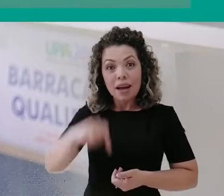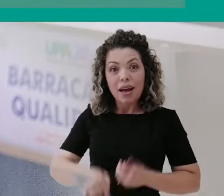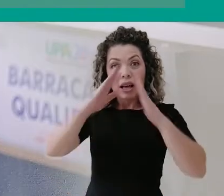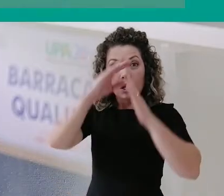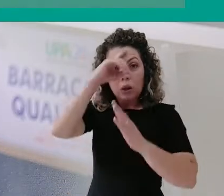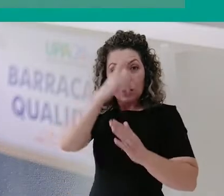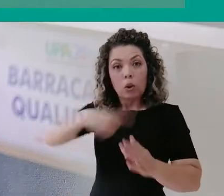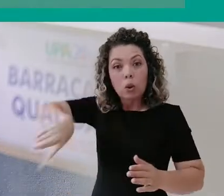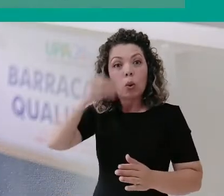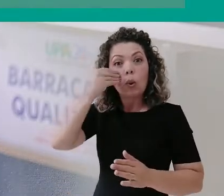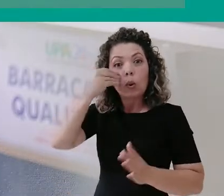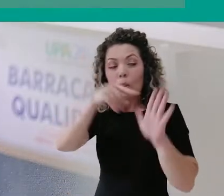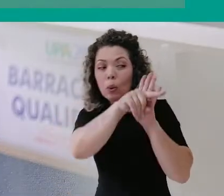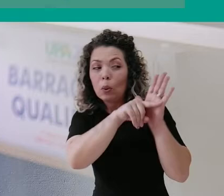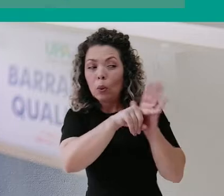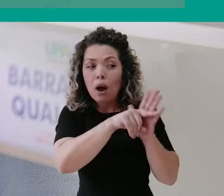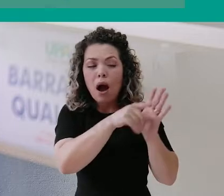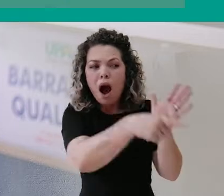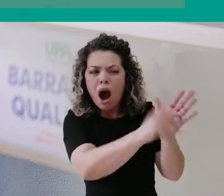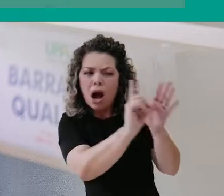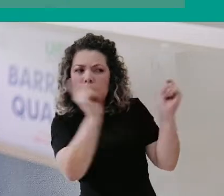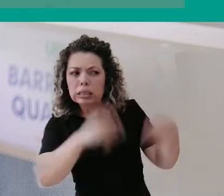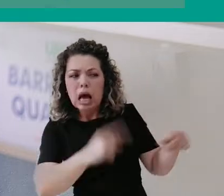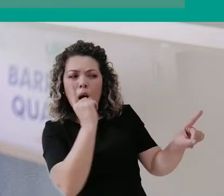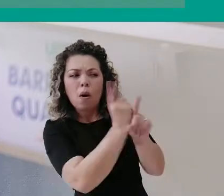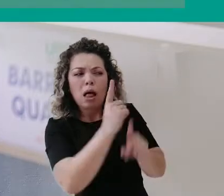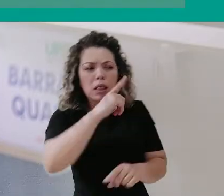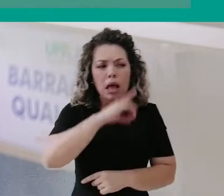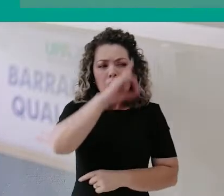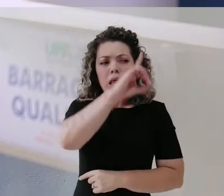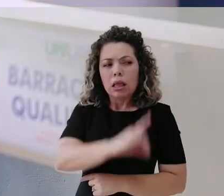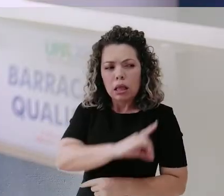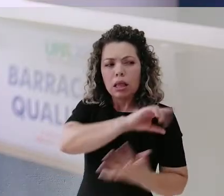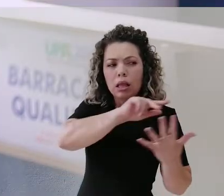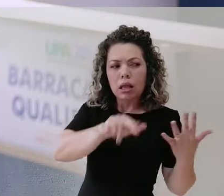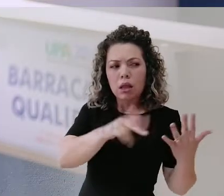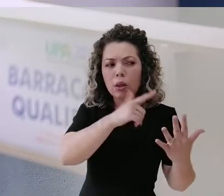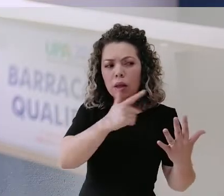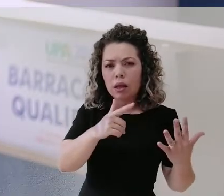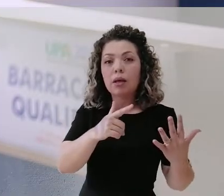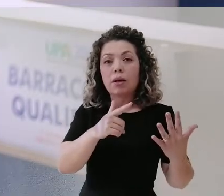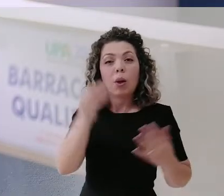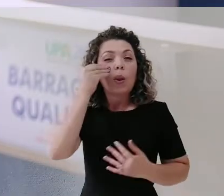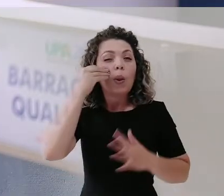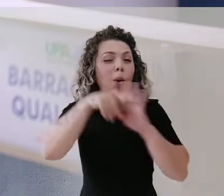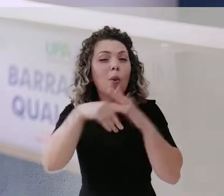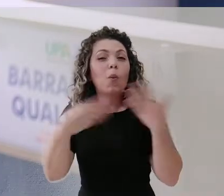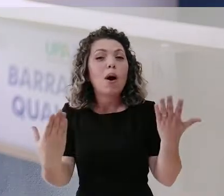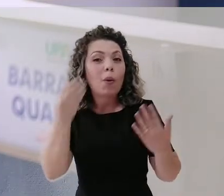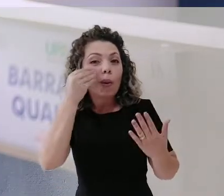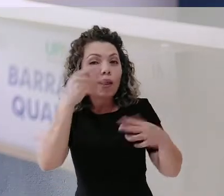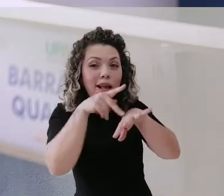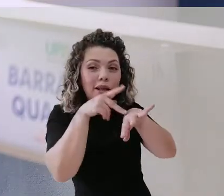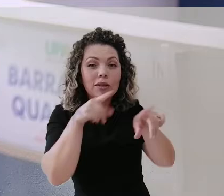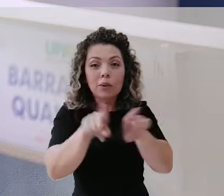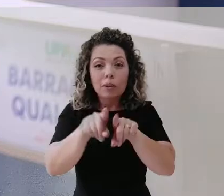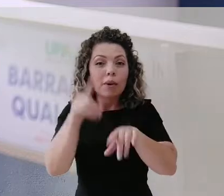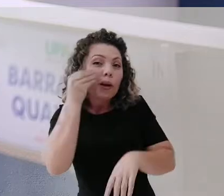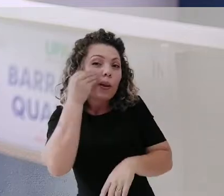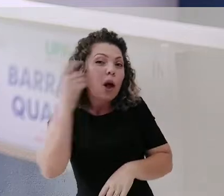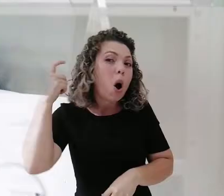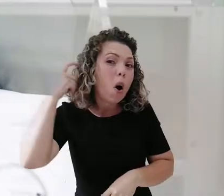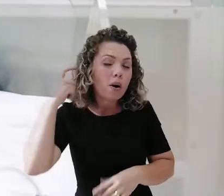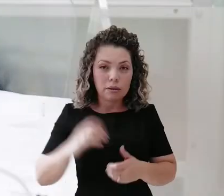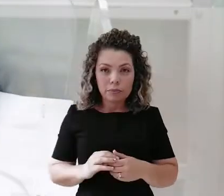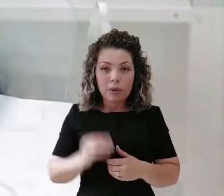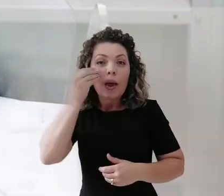Então, aqui no hospital, nós realizamos alguns testes para detecção precoce de algumas deficiências, como o teste do pezinho e o teste da